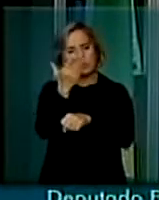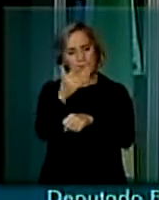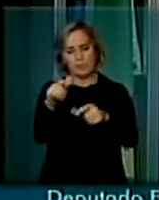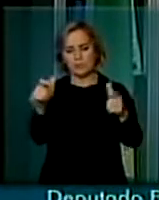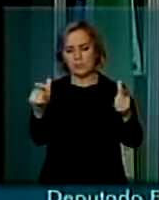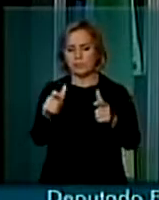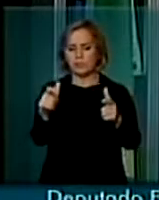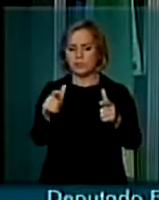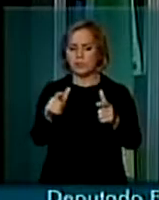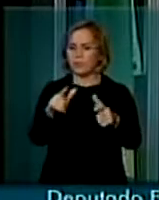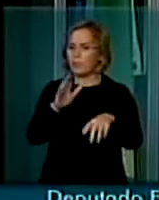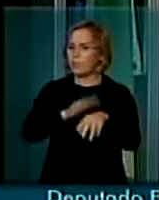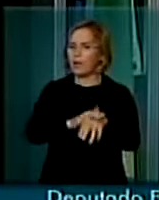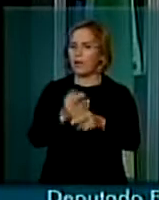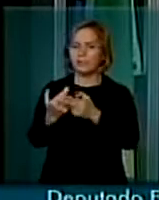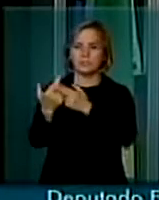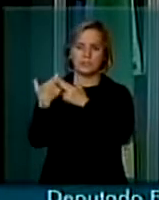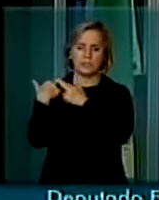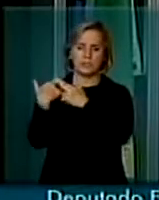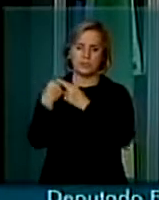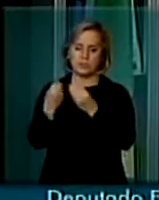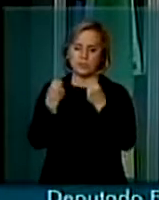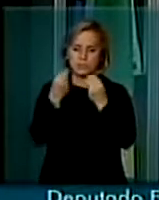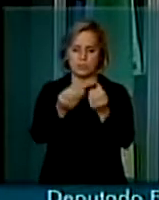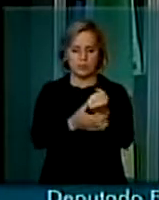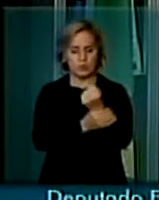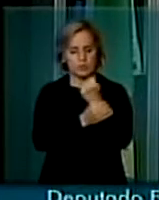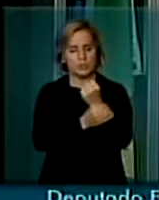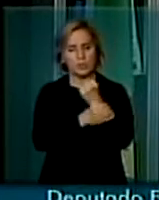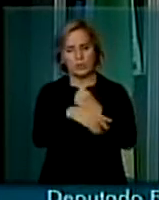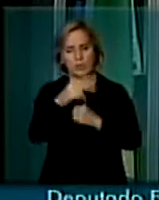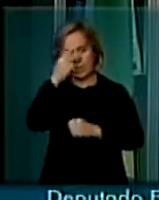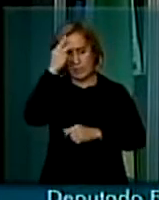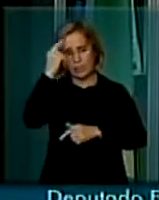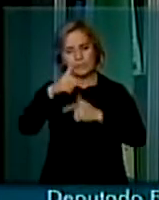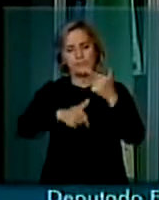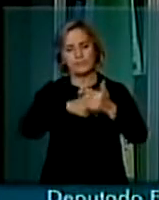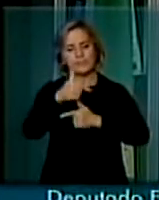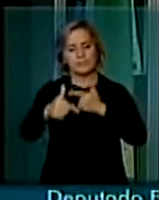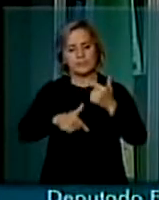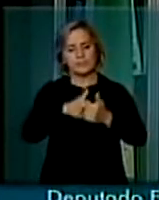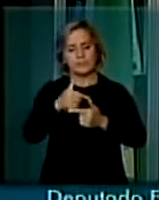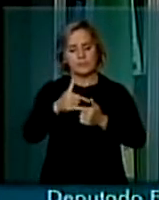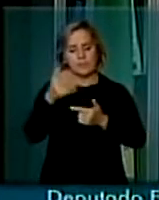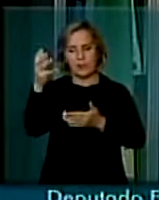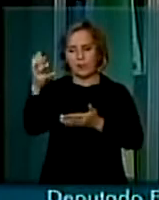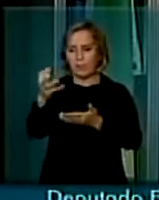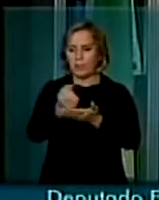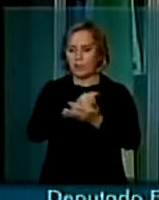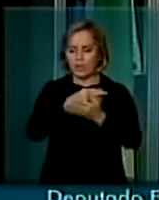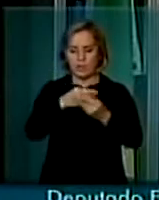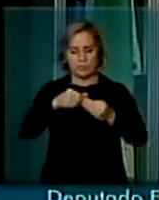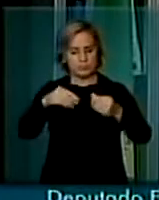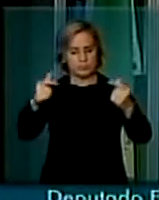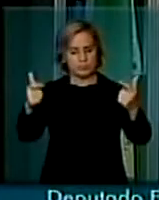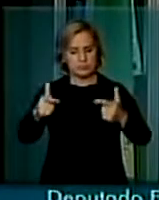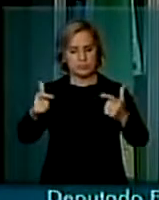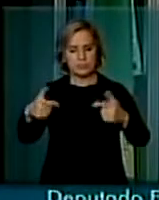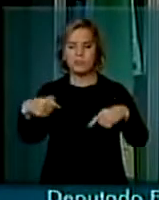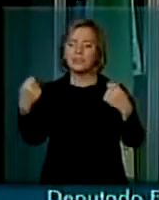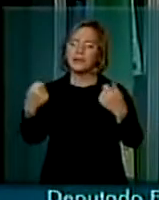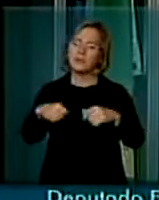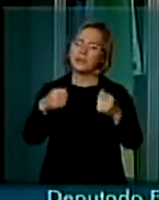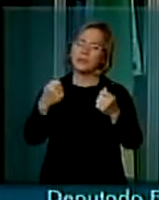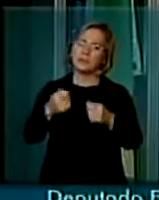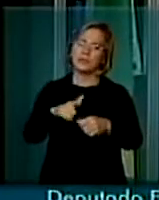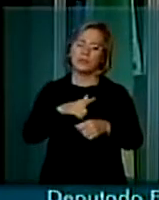mais responsabilidade, dando segurança ao trabalhador, desapropriando as áreas que necessitam